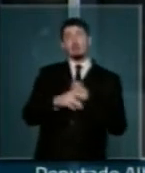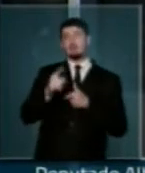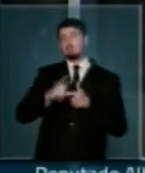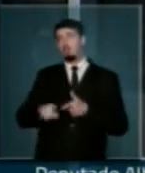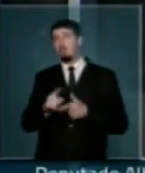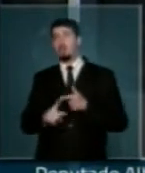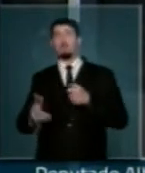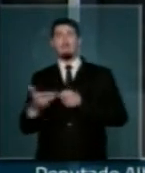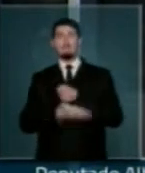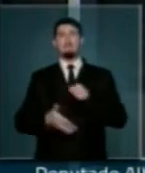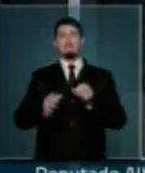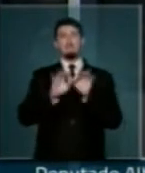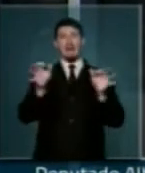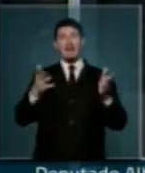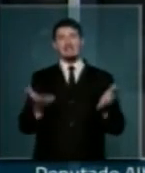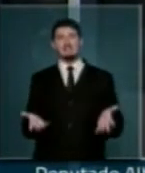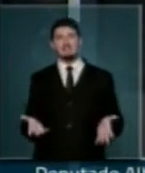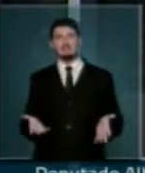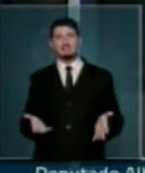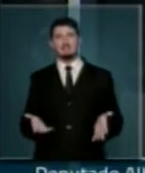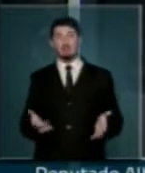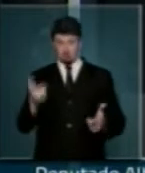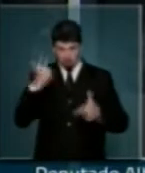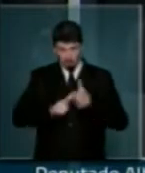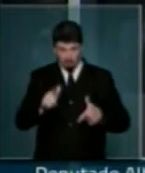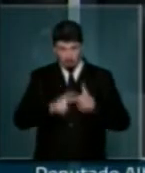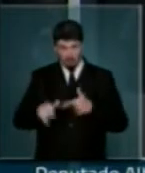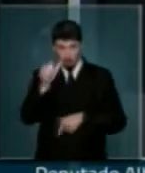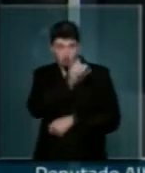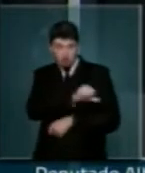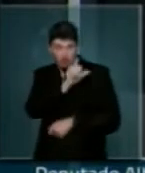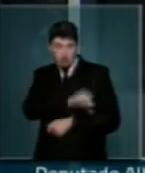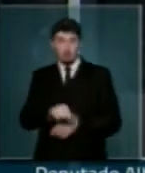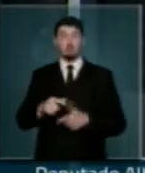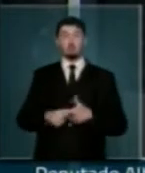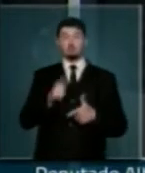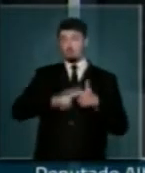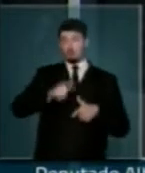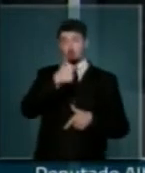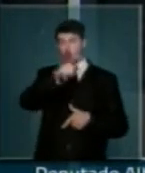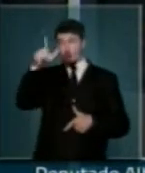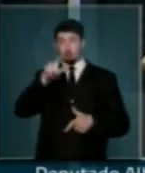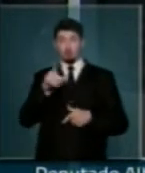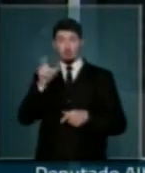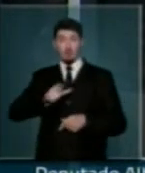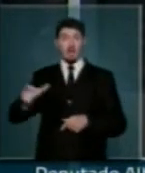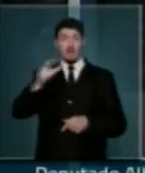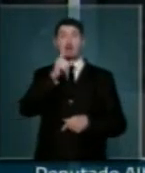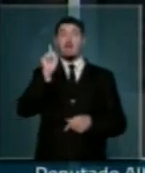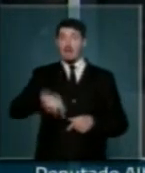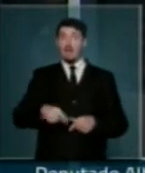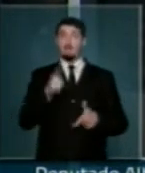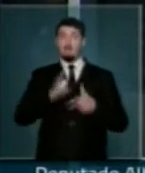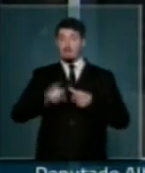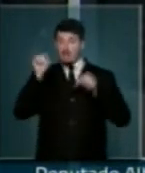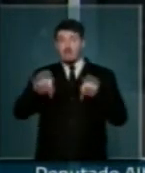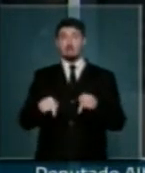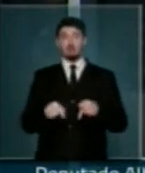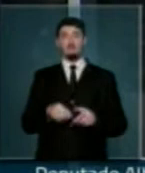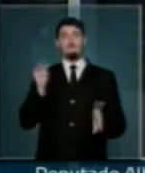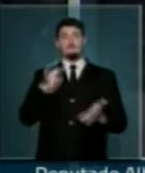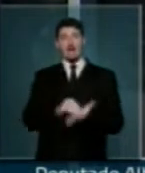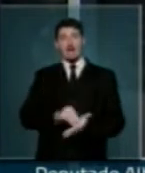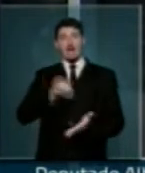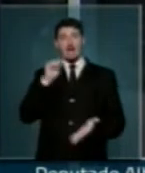básicas. Aliás, as calamidades do Rio de Janeiro e de outras regiões são resultado disso. falta